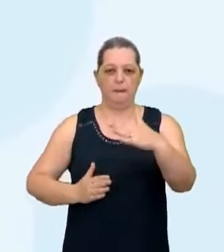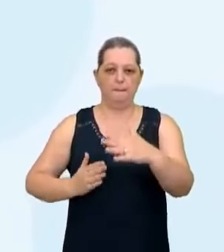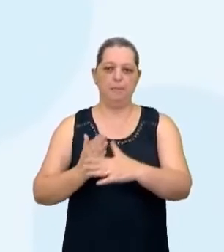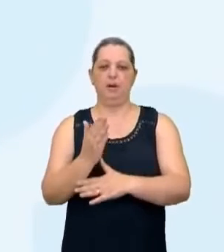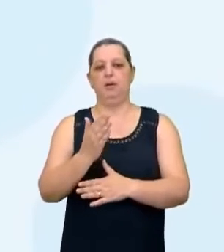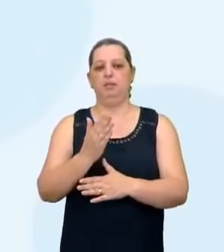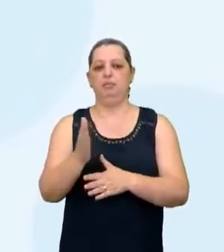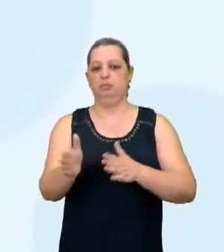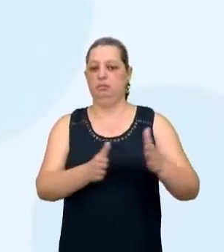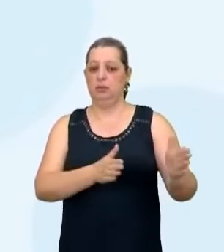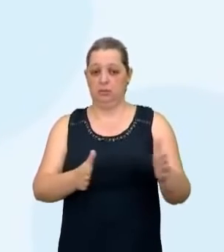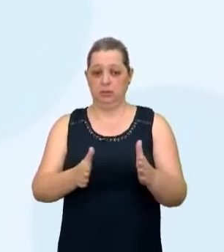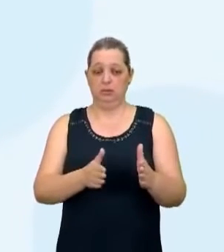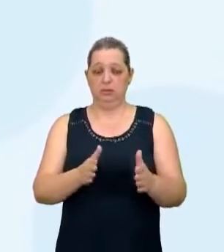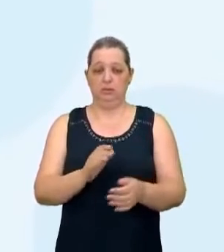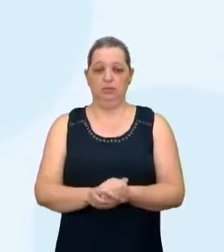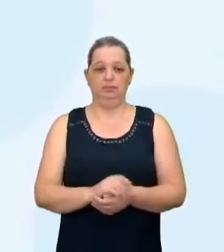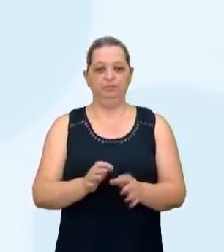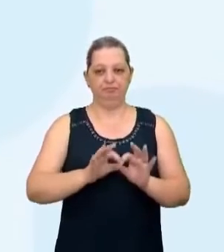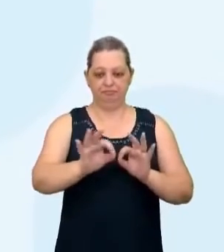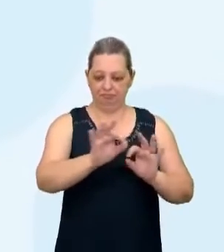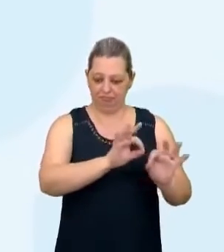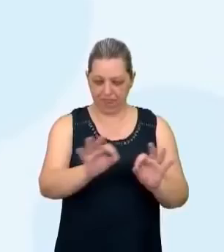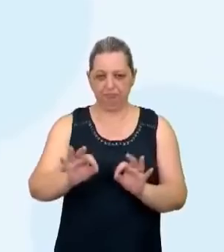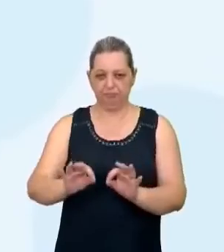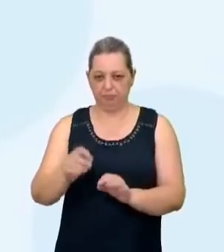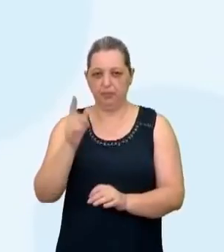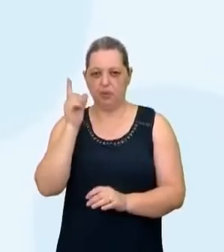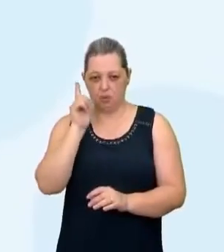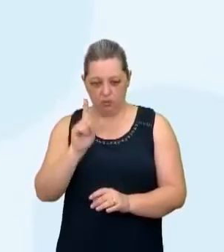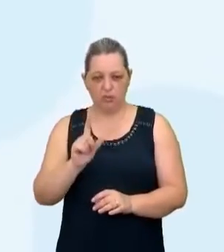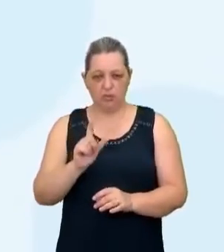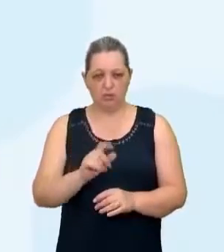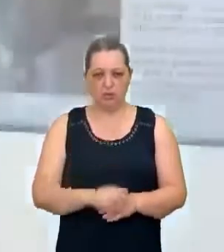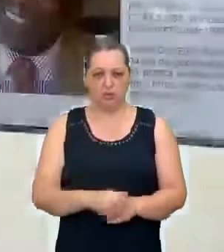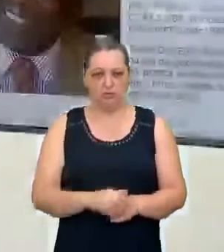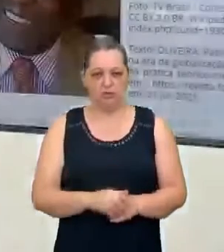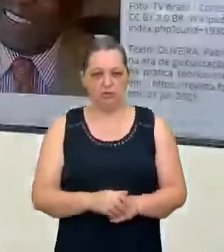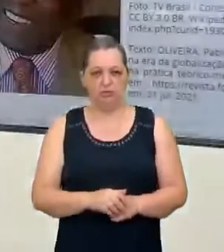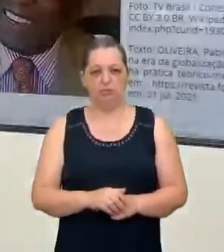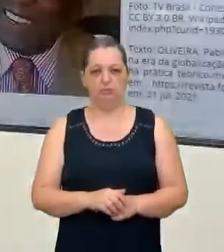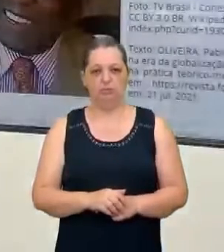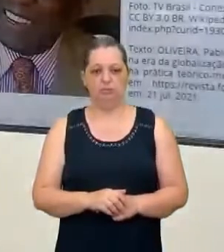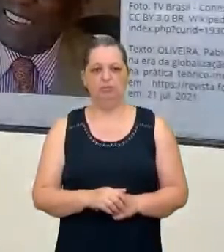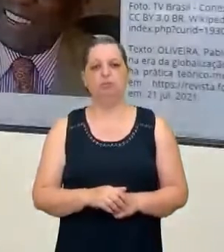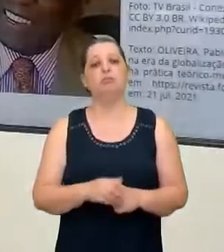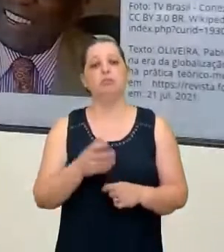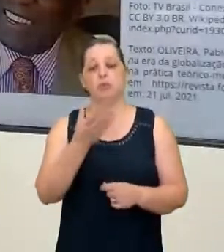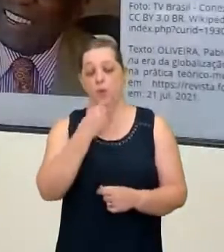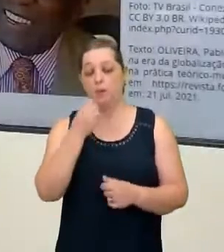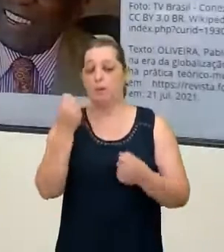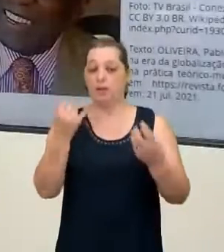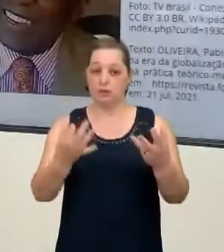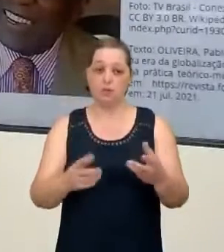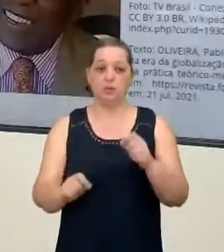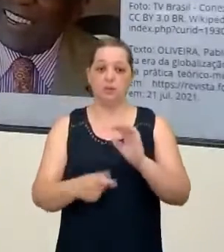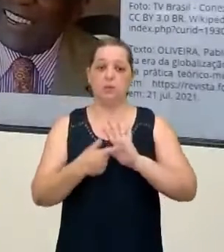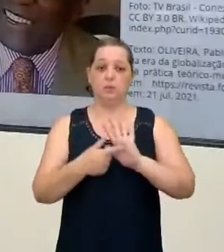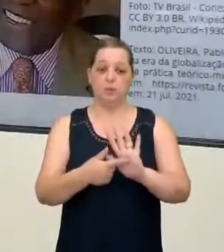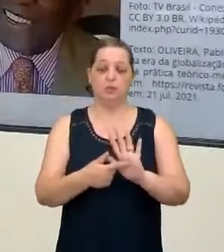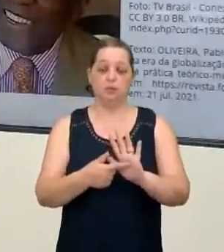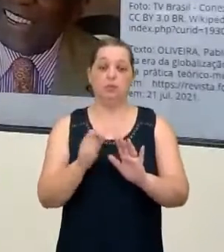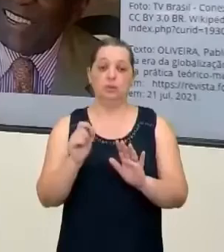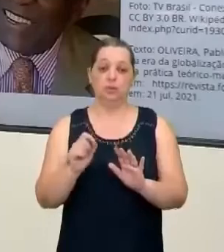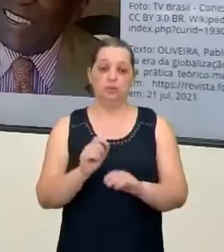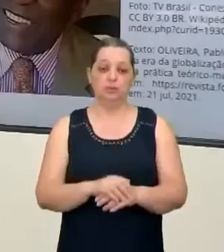relativizando as distâncias. Então, né, claramente aí pelas palavras do Milton Santos, né, demonstra na realidade